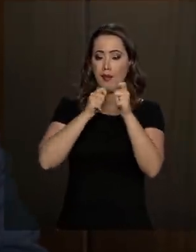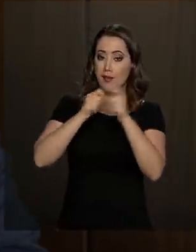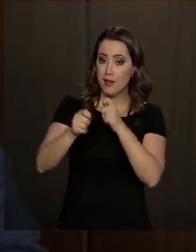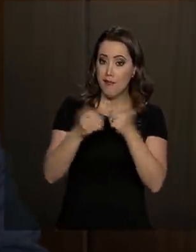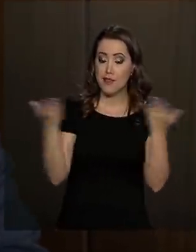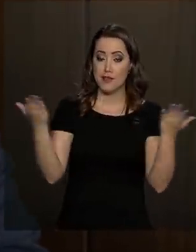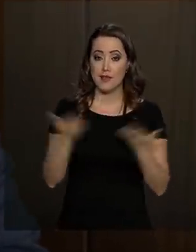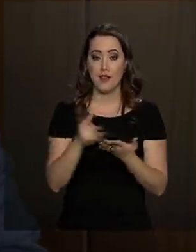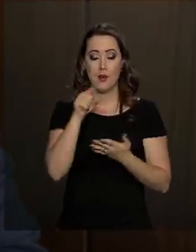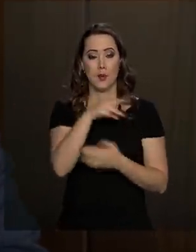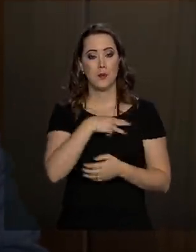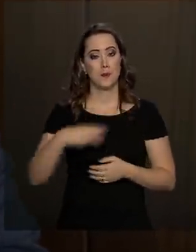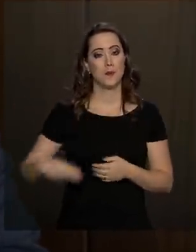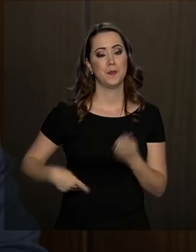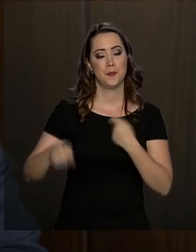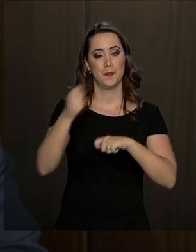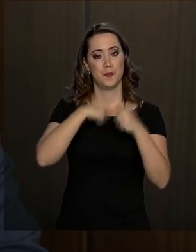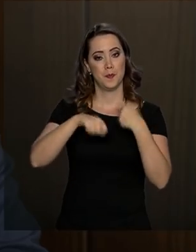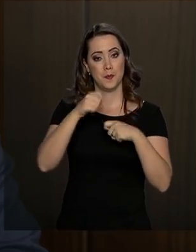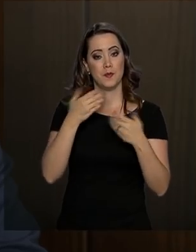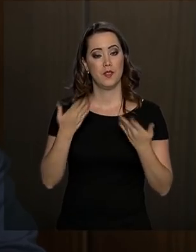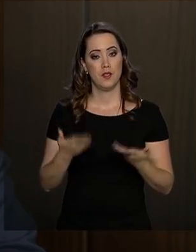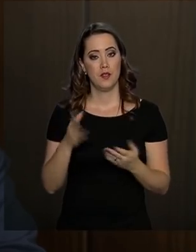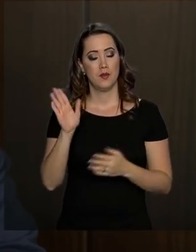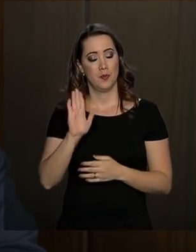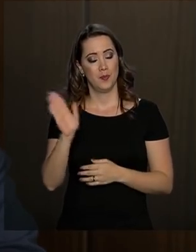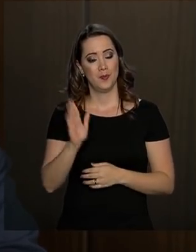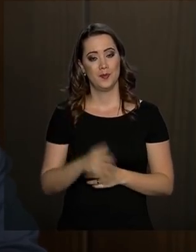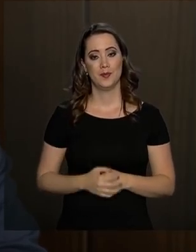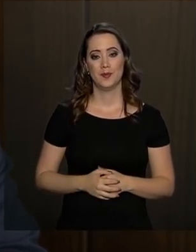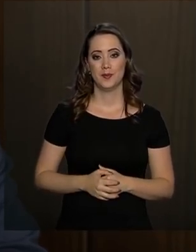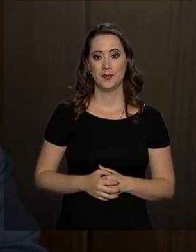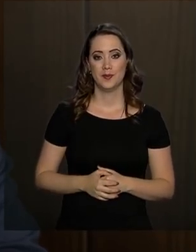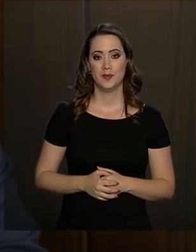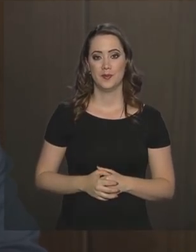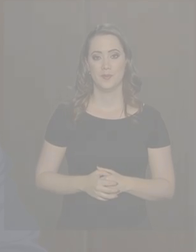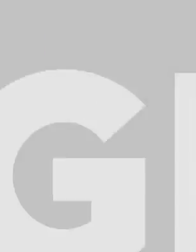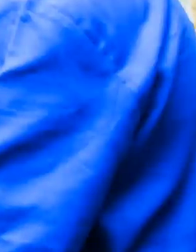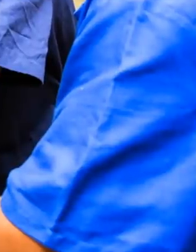exclusiva com o ministro da Economia, Paulo Guedes. Até o nosso próximo encontro.